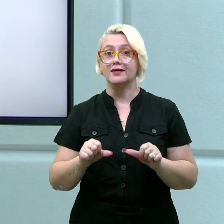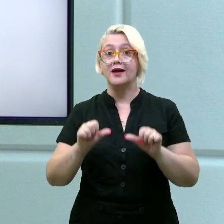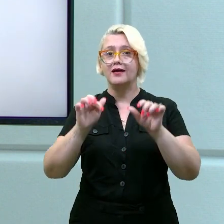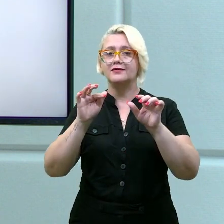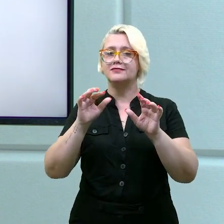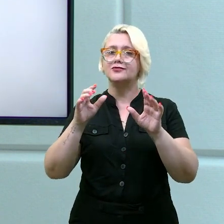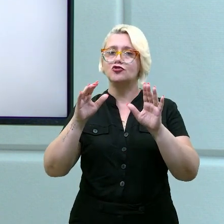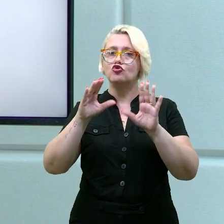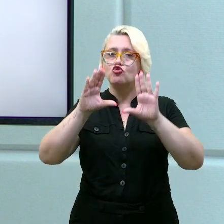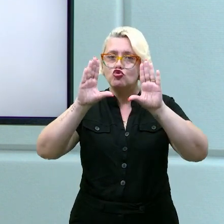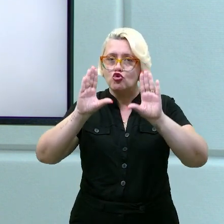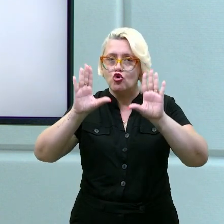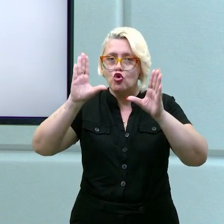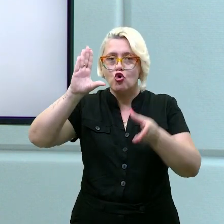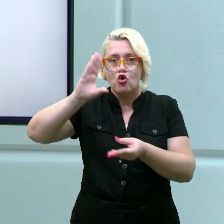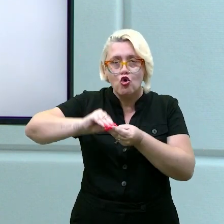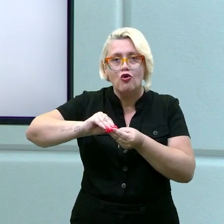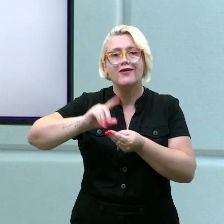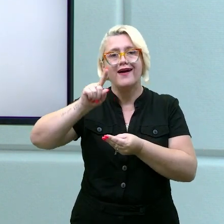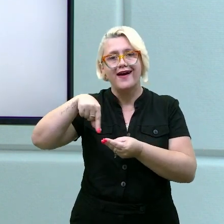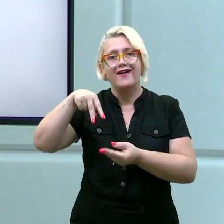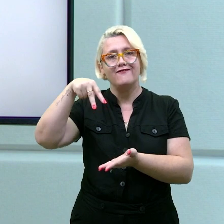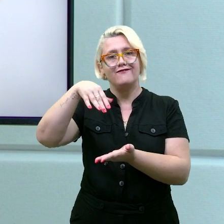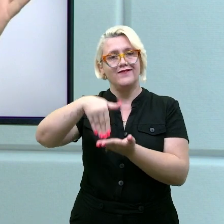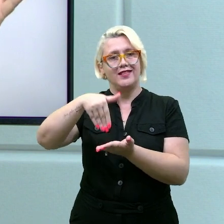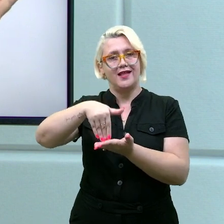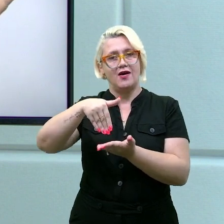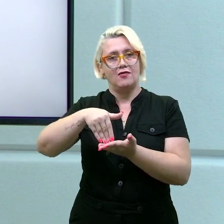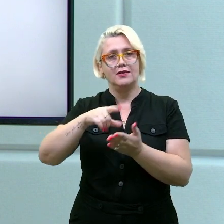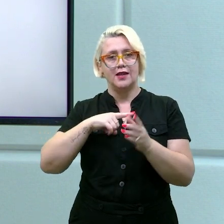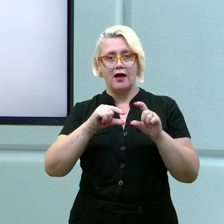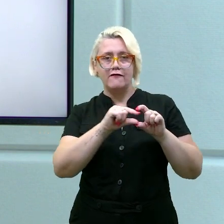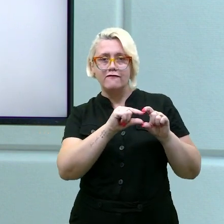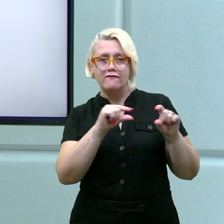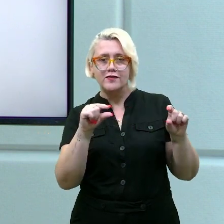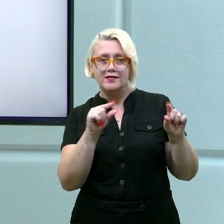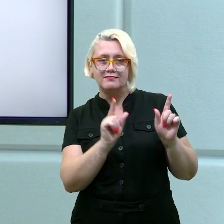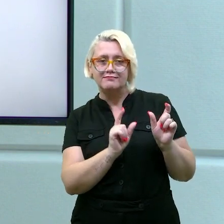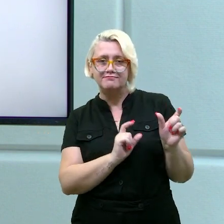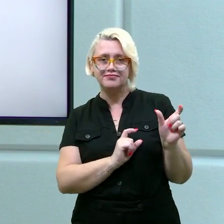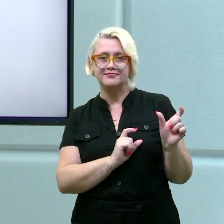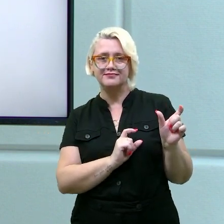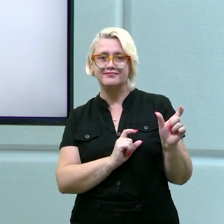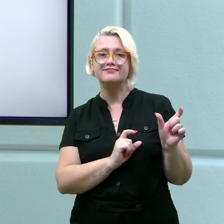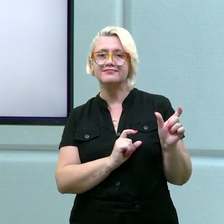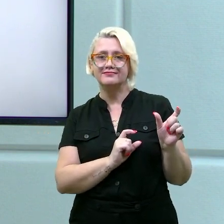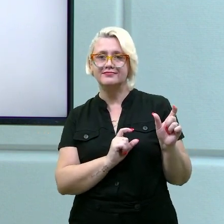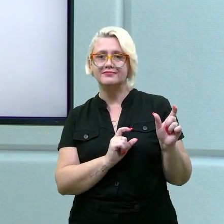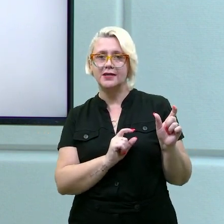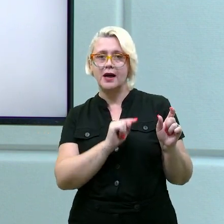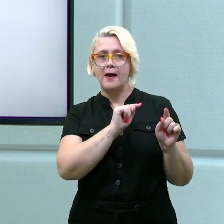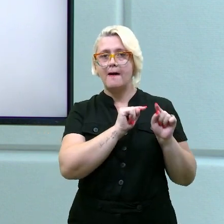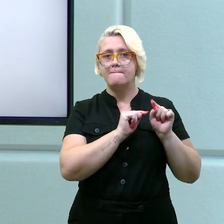como ficou impactante. Você viu que a conclusão está separadinha ali? Esse finalzinho está entre pontos finais. Vai